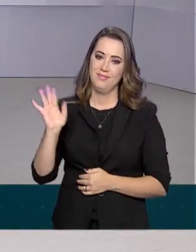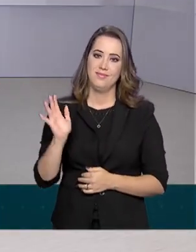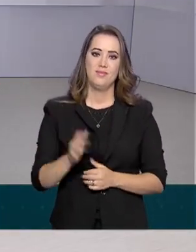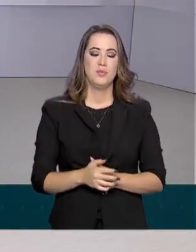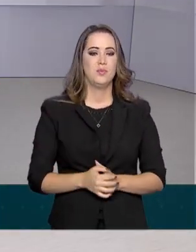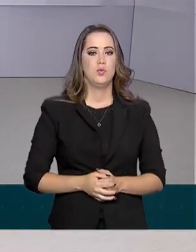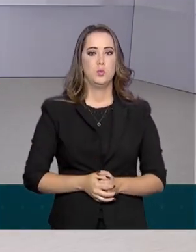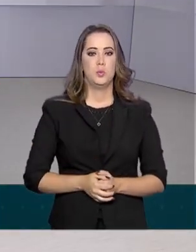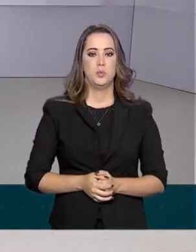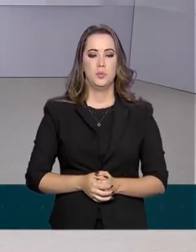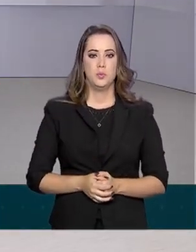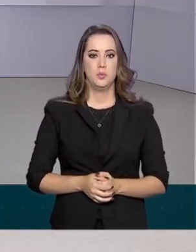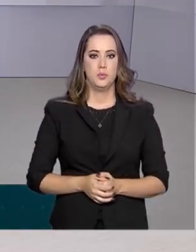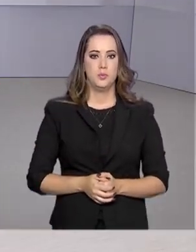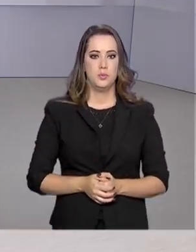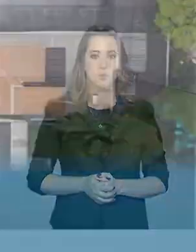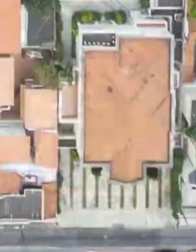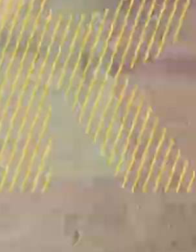Até a próxima edição. Tchau.